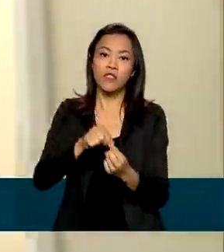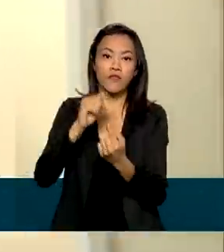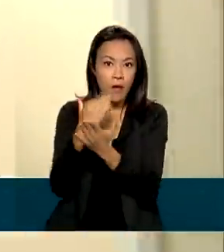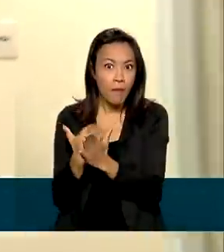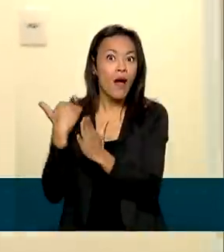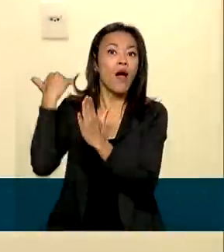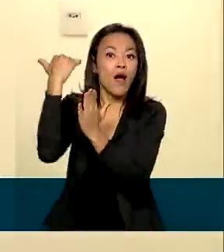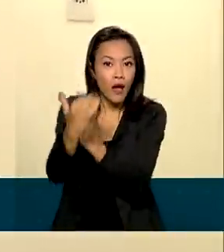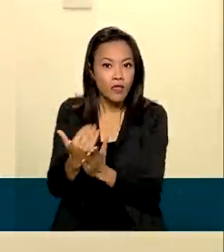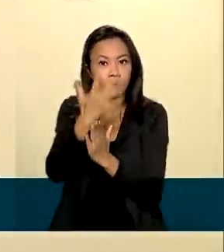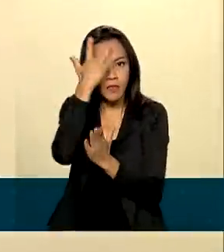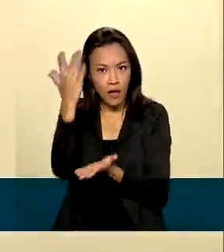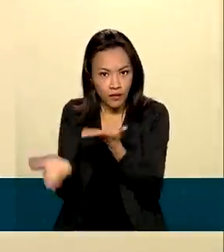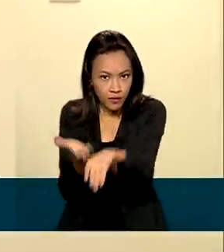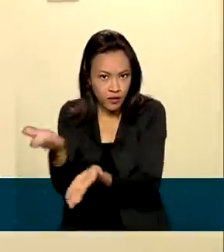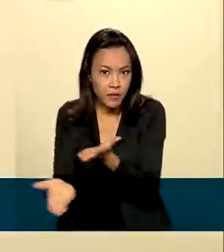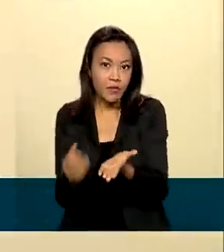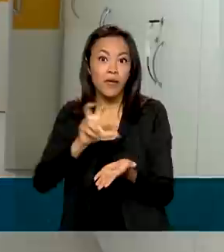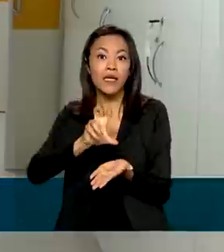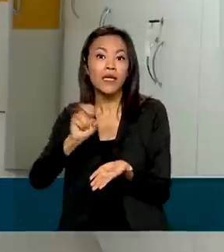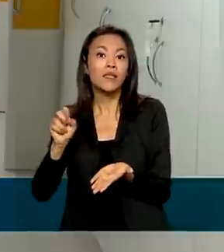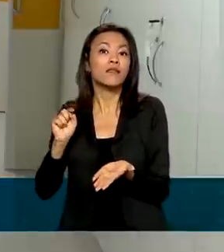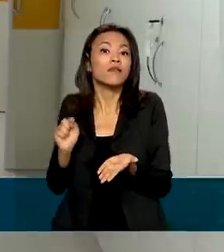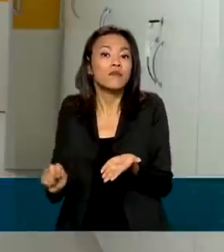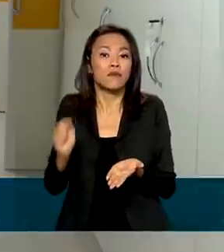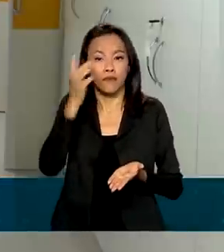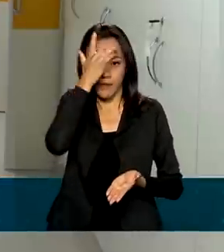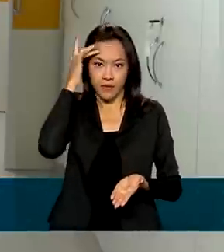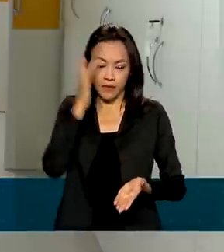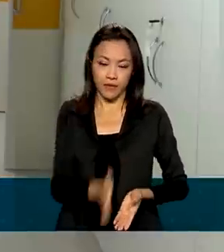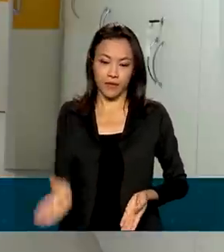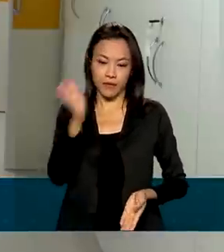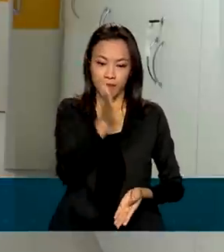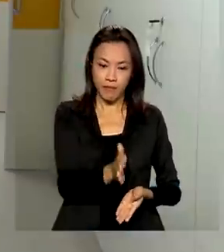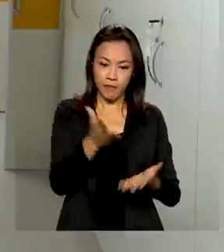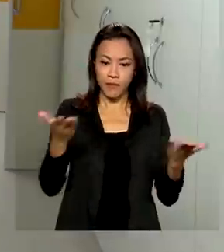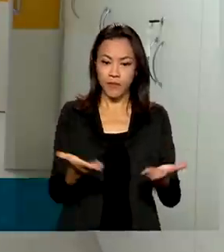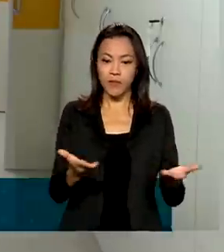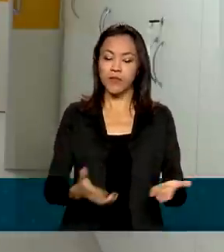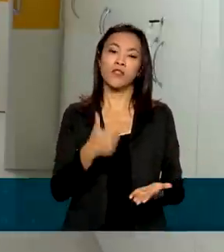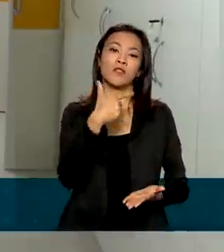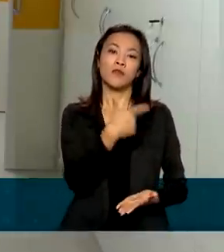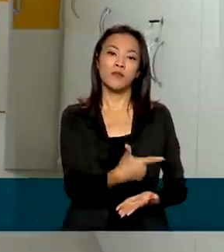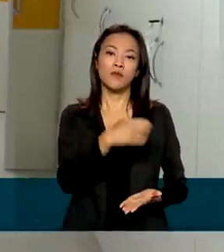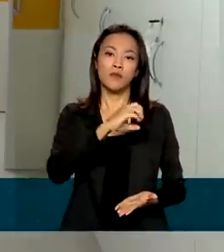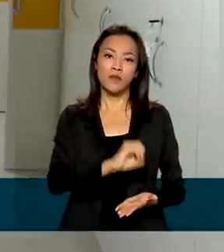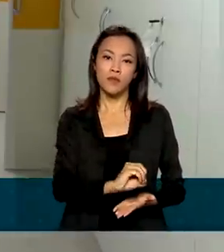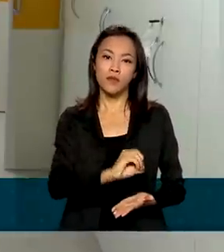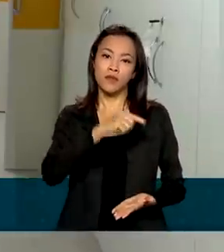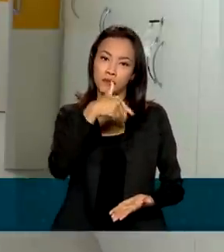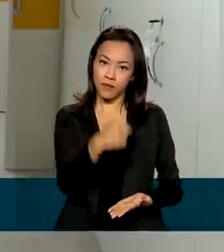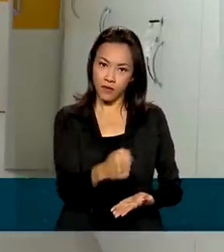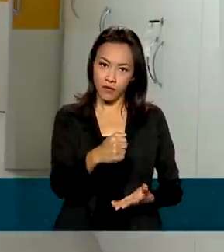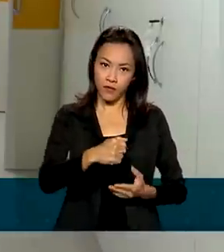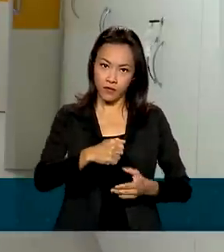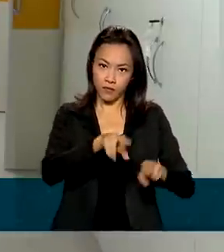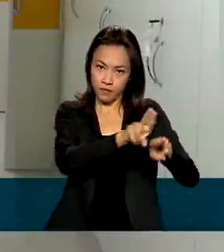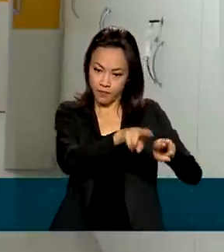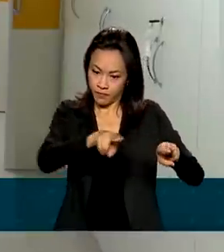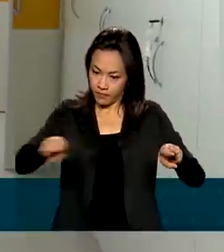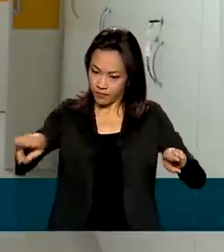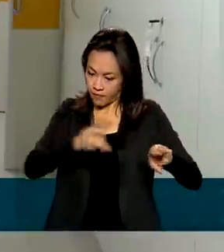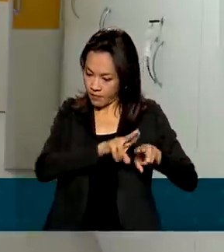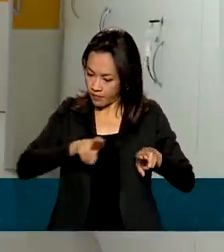capacidade para 500 mil pessoas. Nós temos hoje 207 leitos disponíveis para a